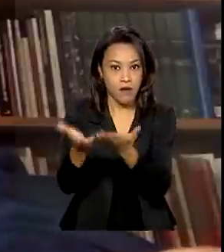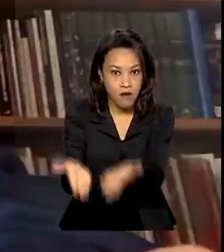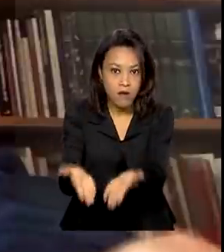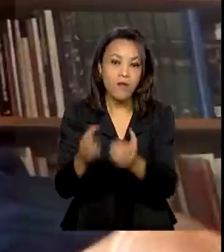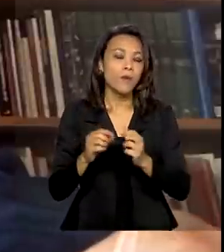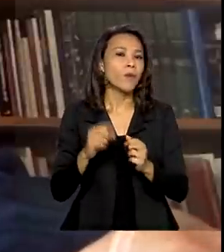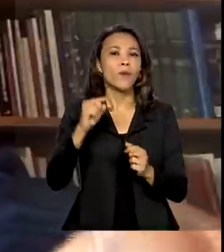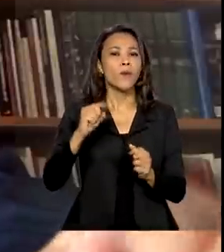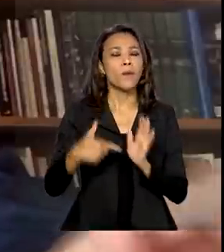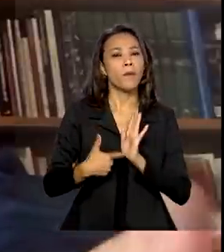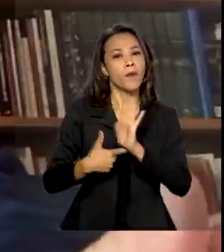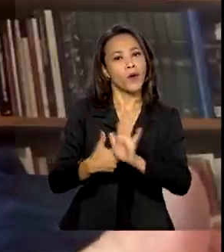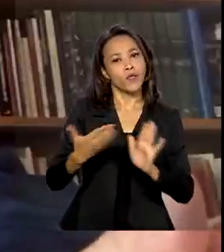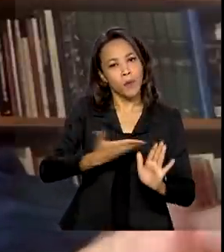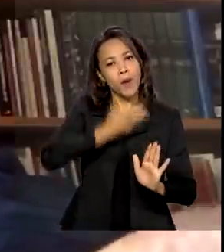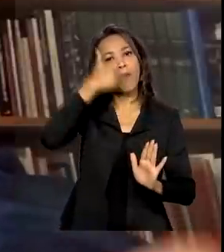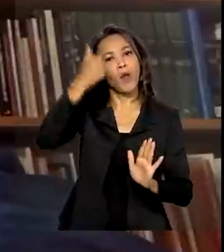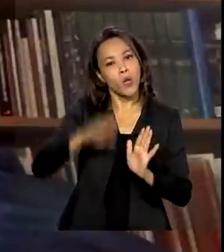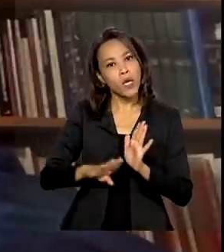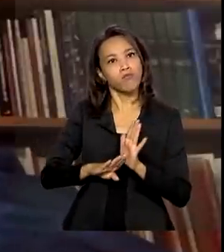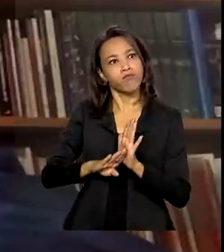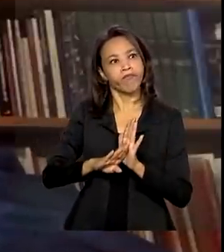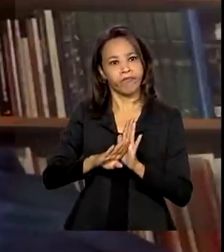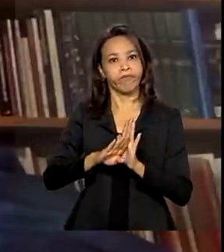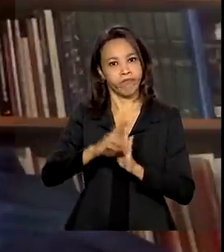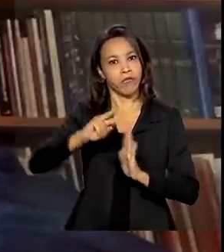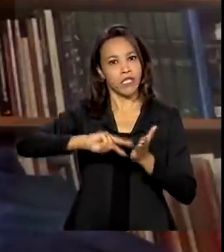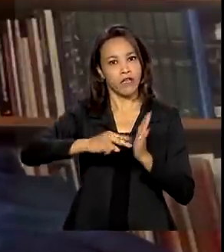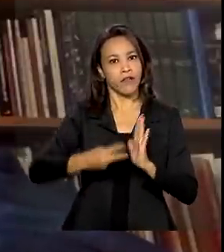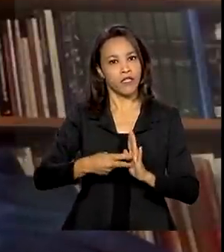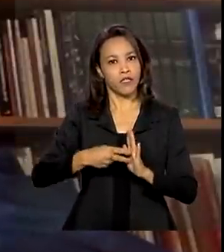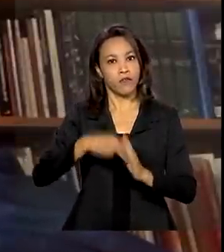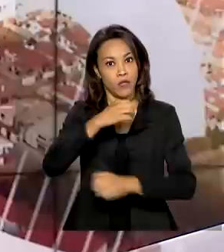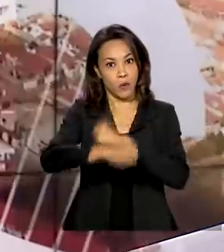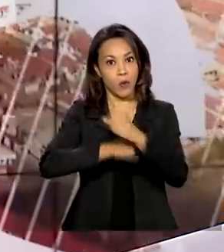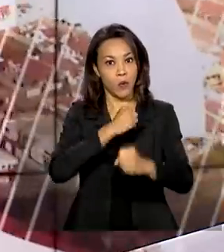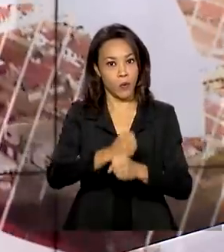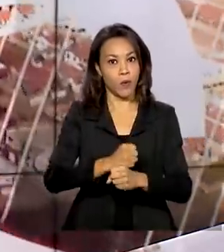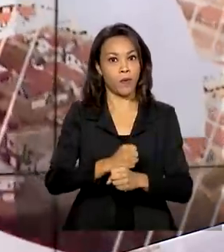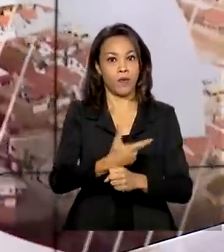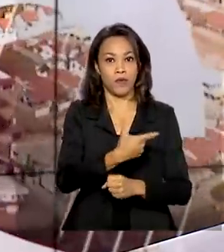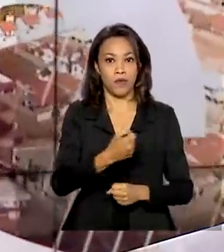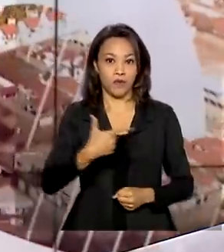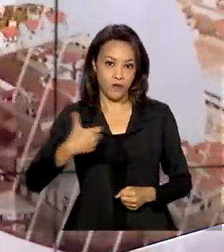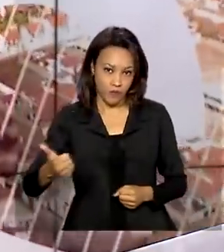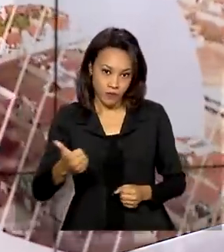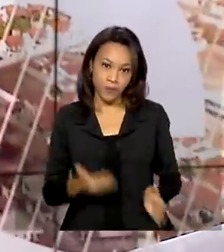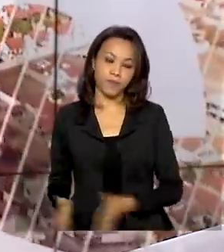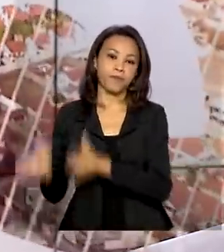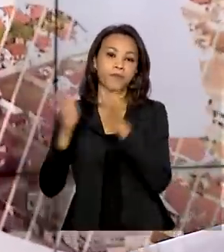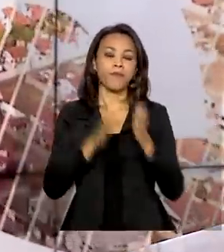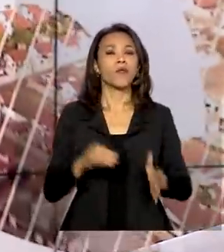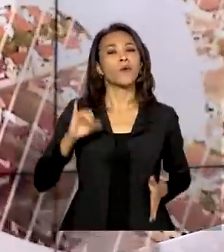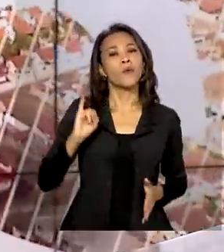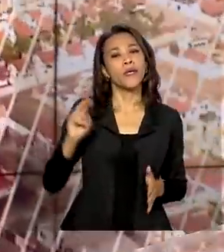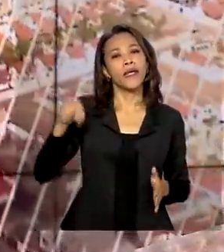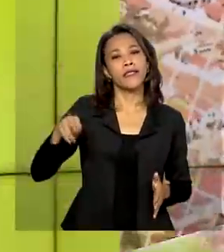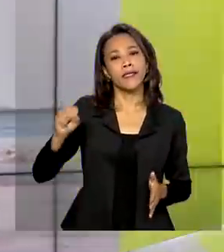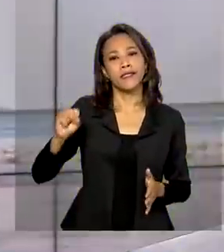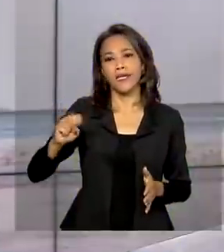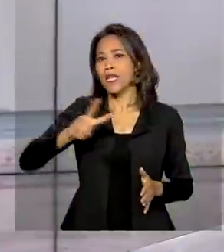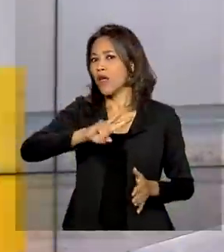apontam para uma melhoria significativa no ano de 2021. O INSS não vai bloquear